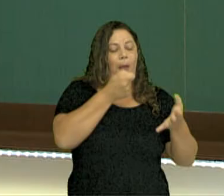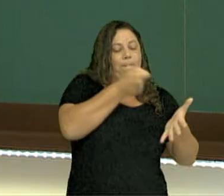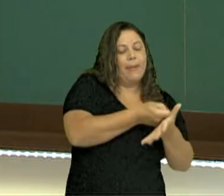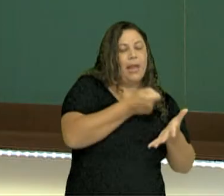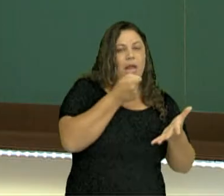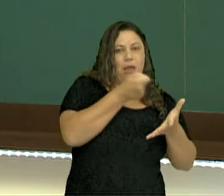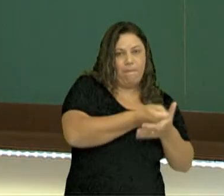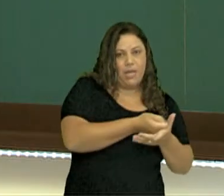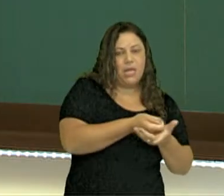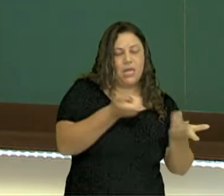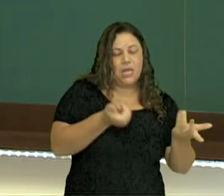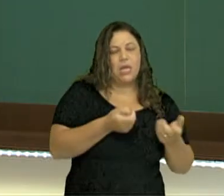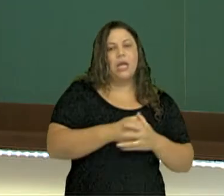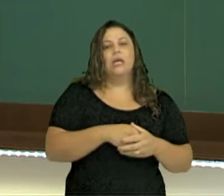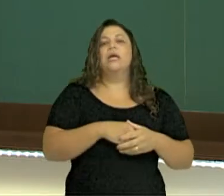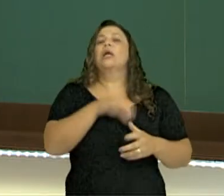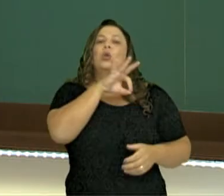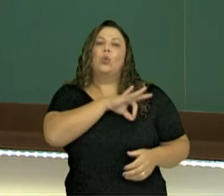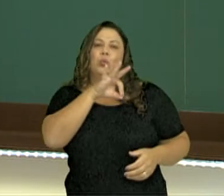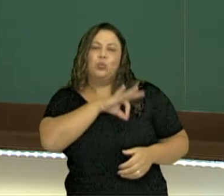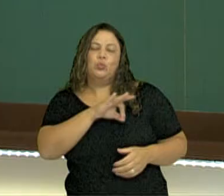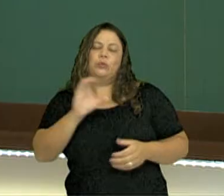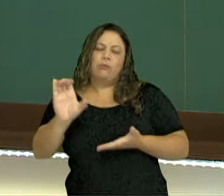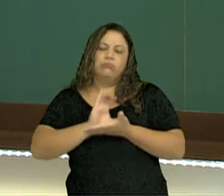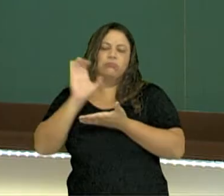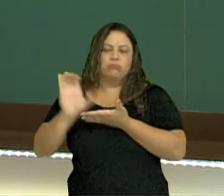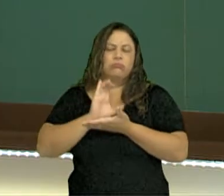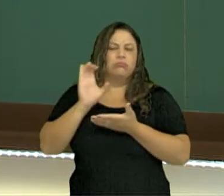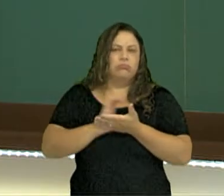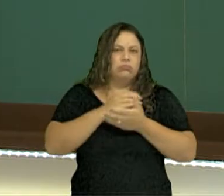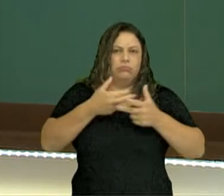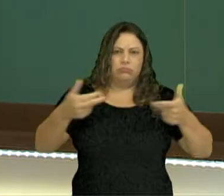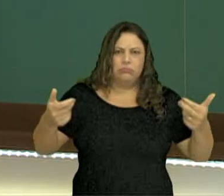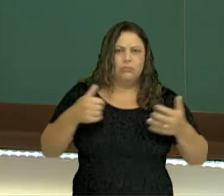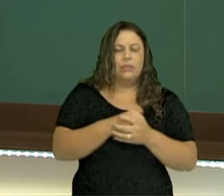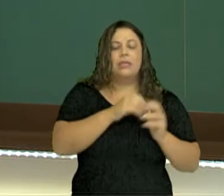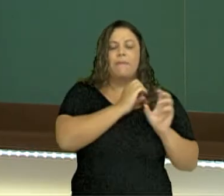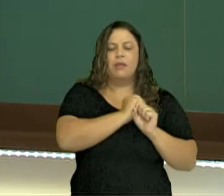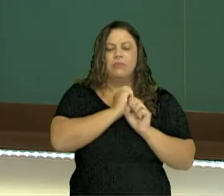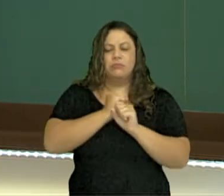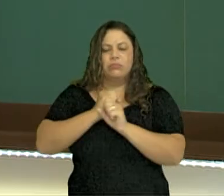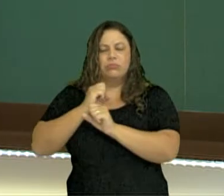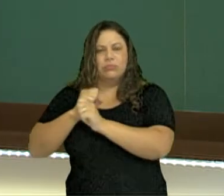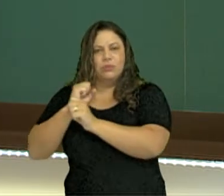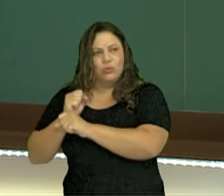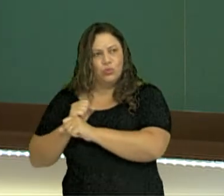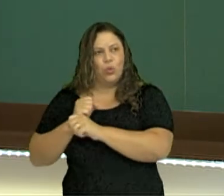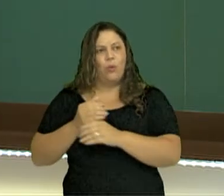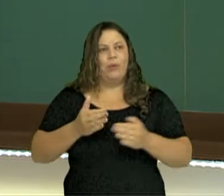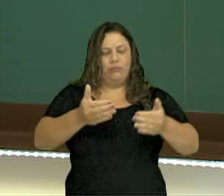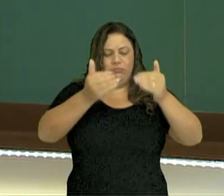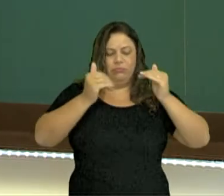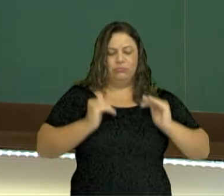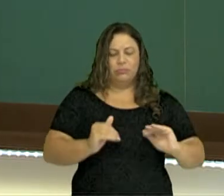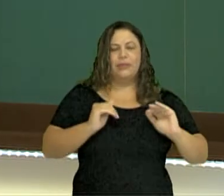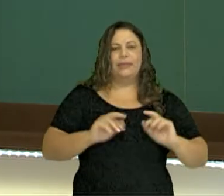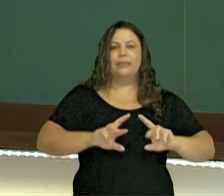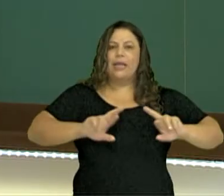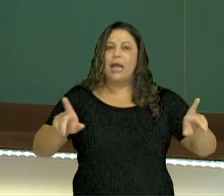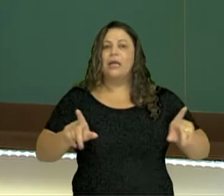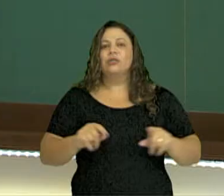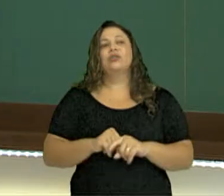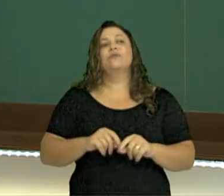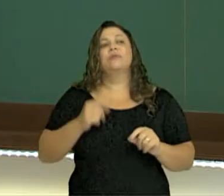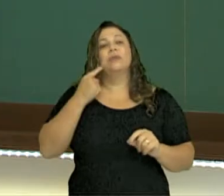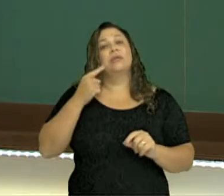fixas e variáveis. A soma das despesas fixas e variáveis. A diferença entre elas,